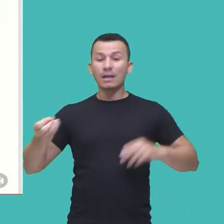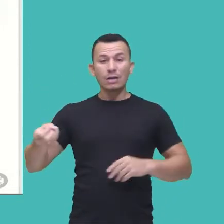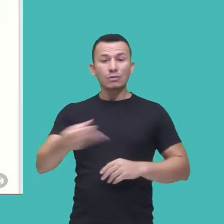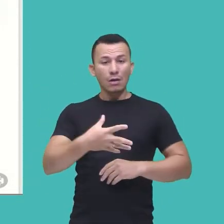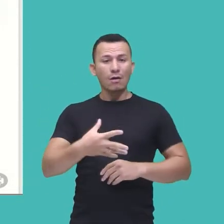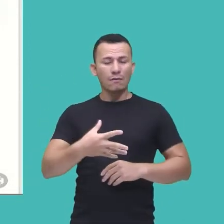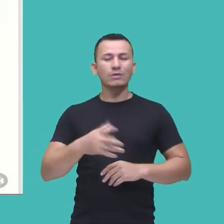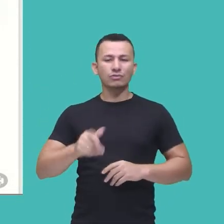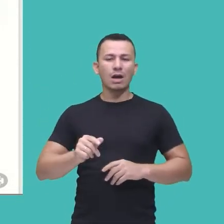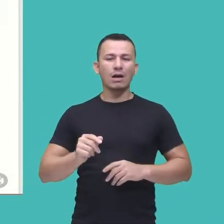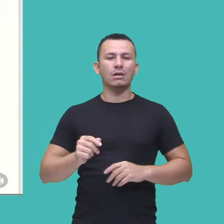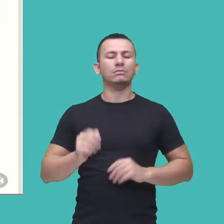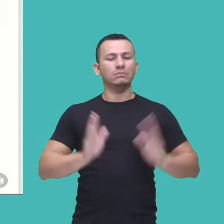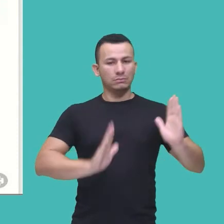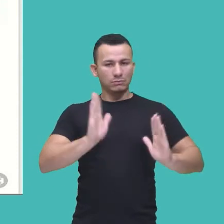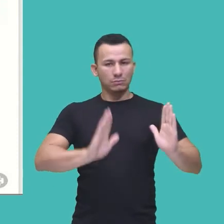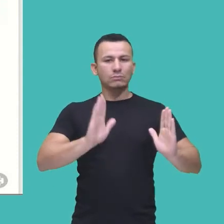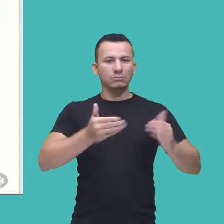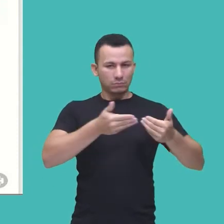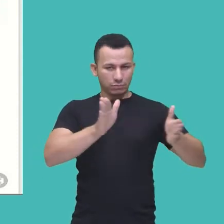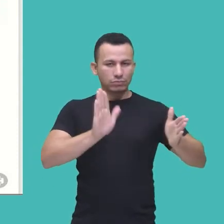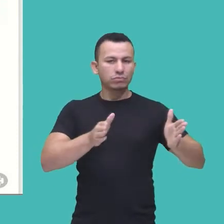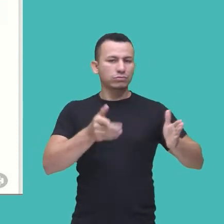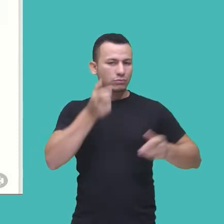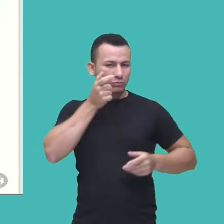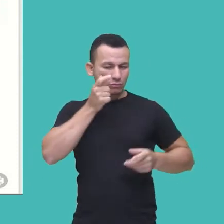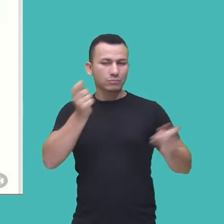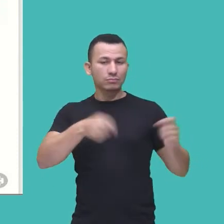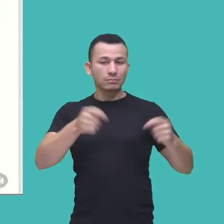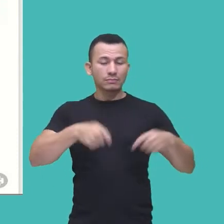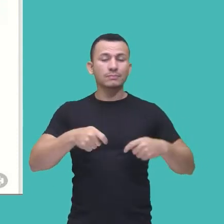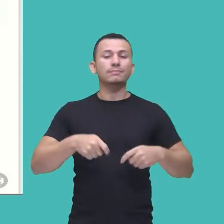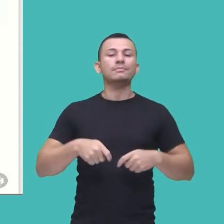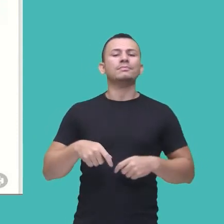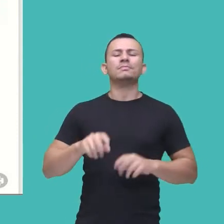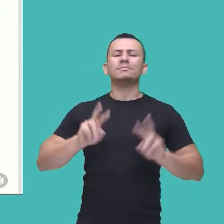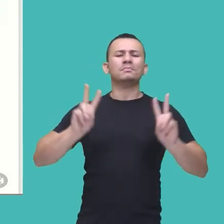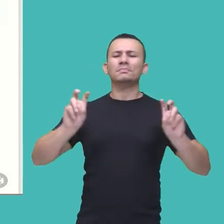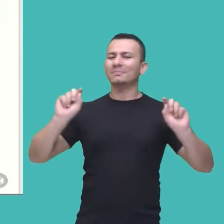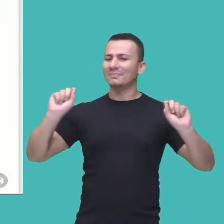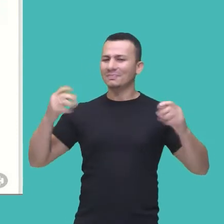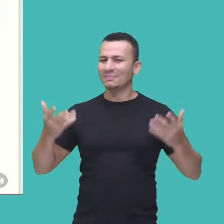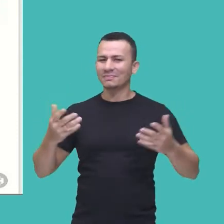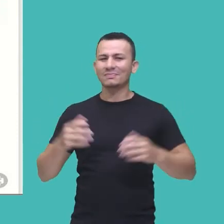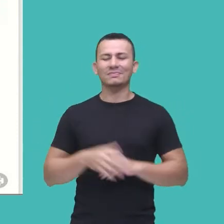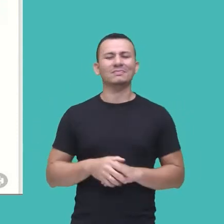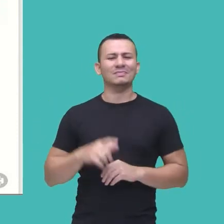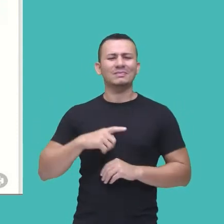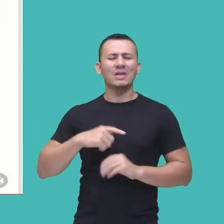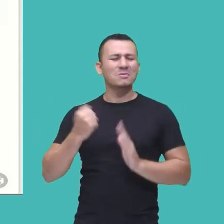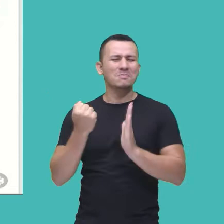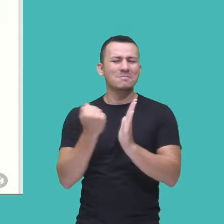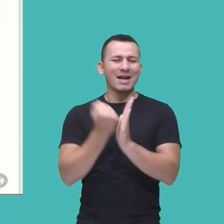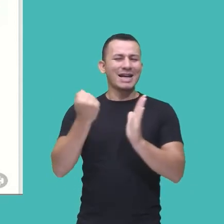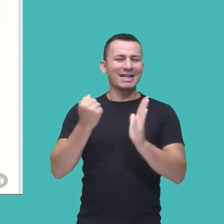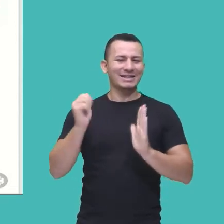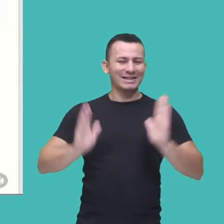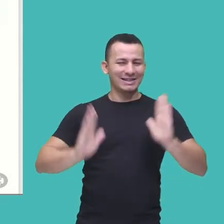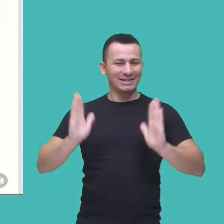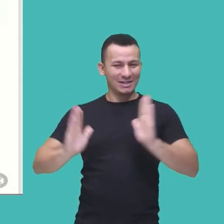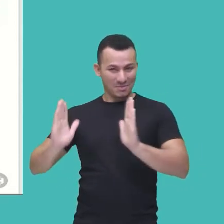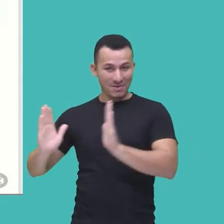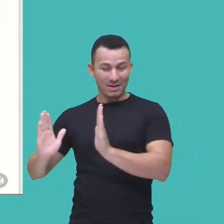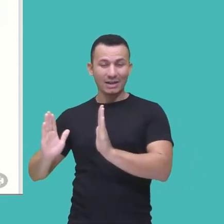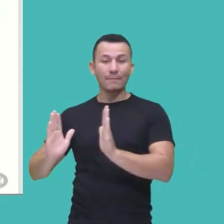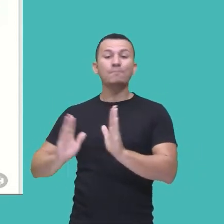em um episódio, né, ali, né, trazendo ali traços e pontos marcantes das temporadas, que